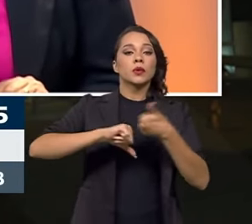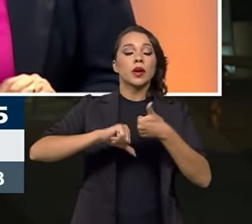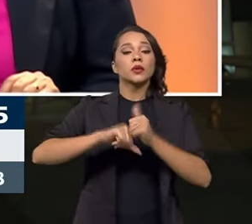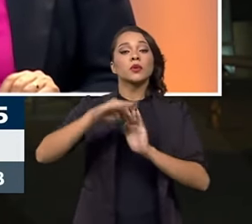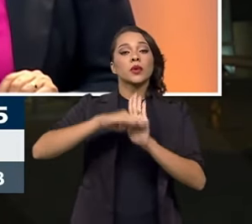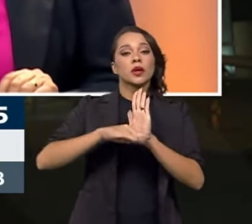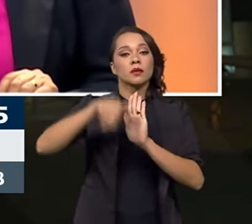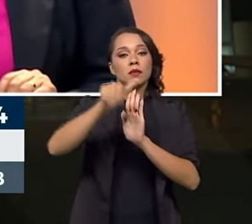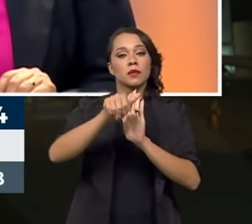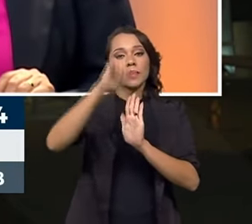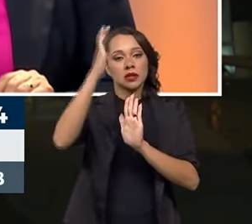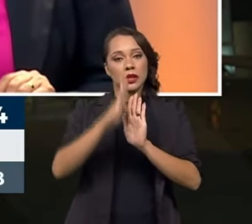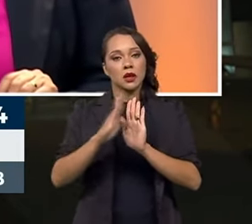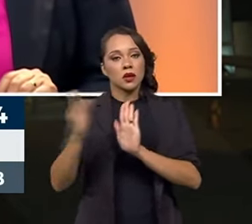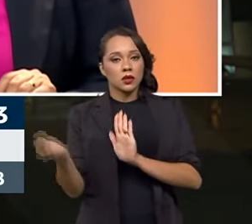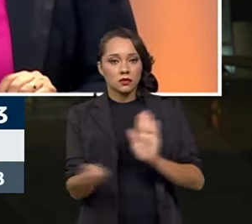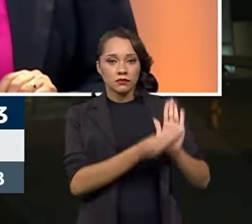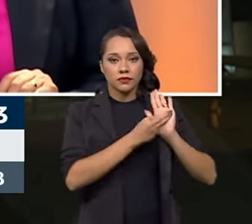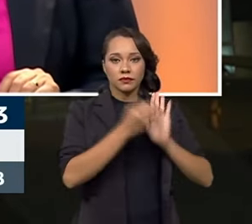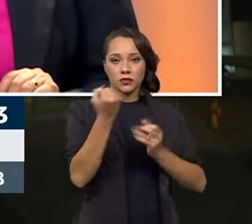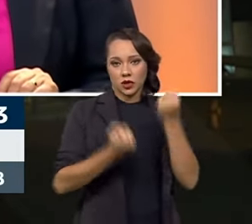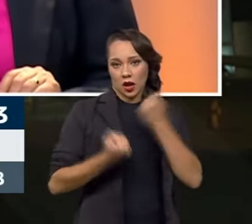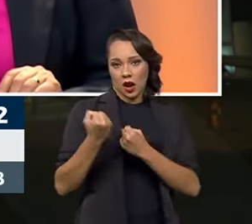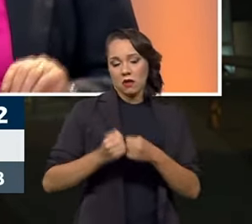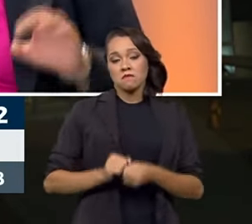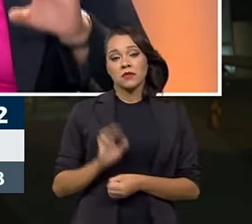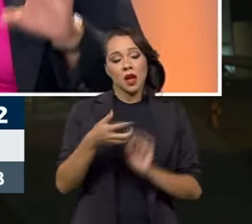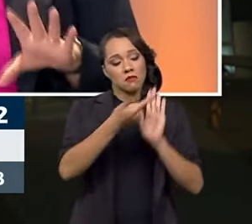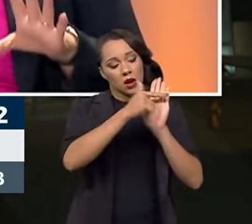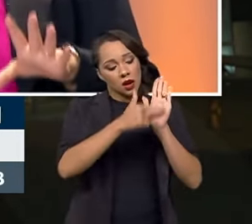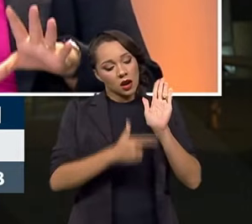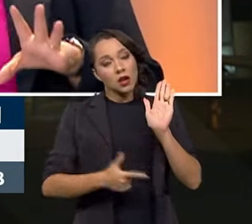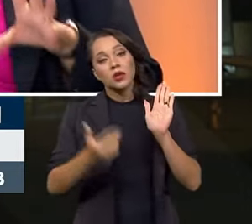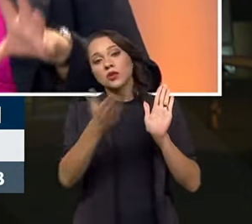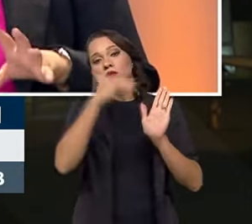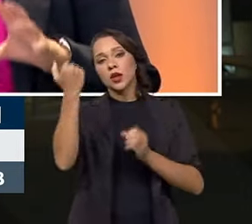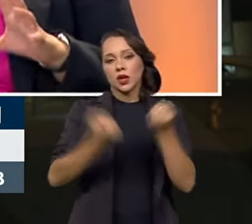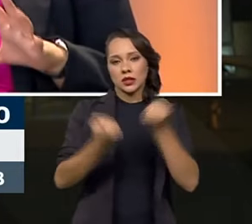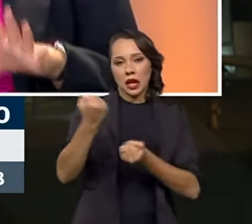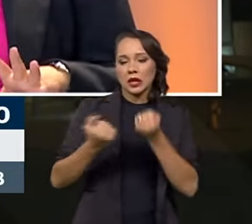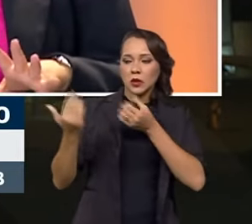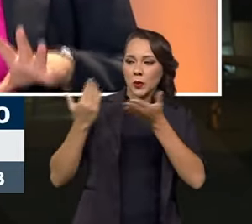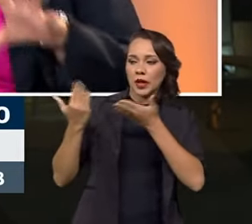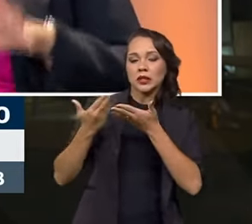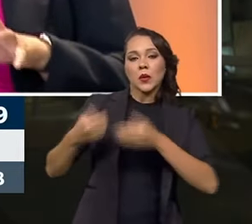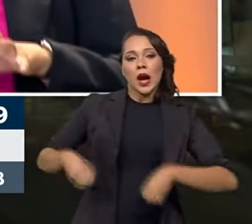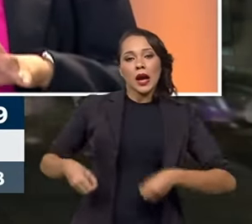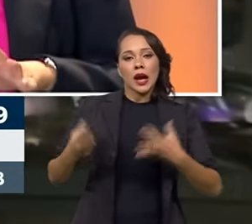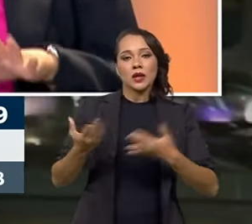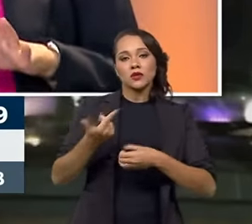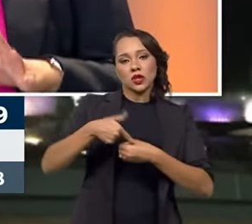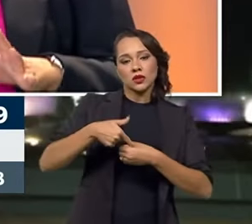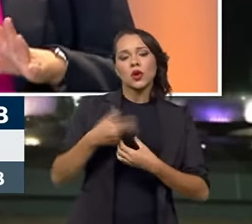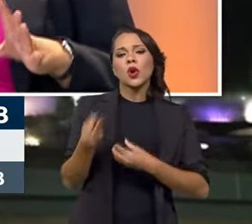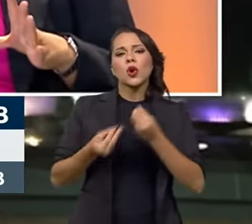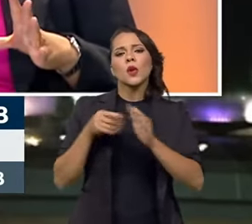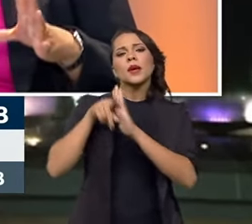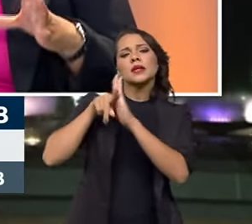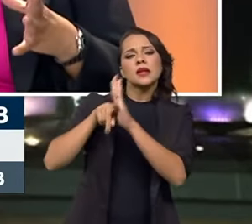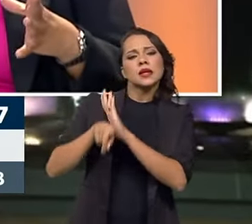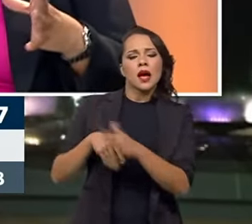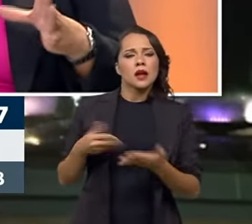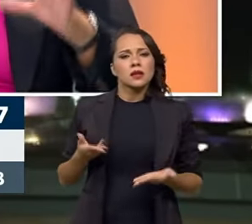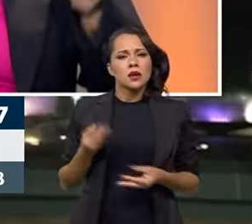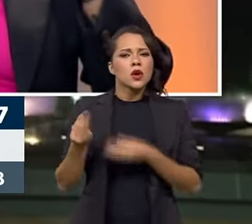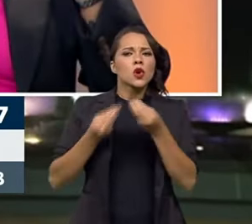Programa Brasileiro de Etiquetagem Veicular, que é uma lista dos melhores carros em relação a consumo. Como que é feita essa análise? Como